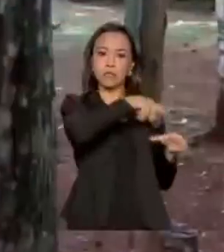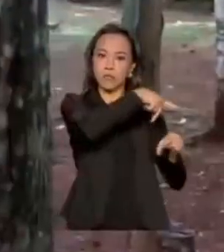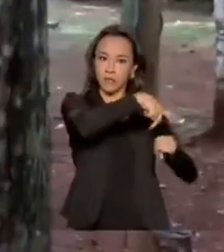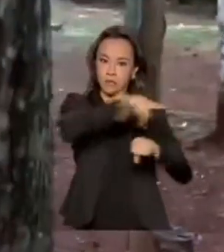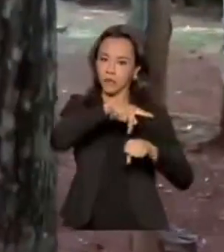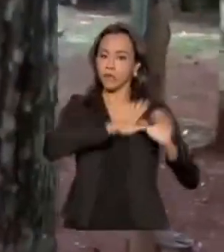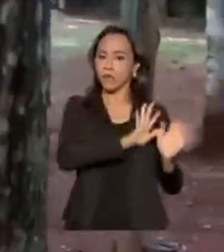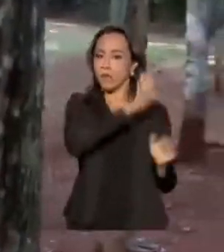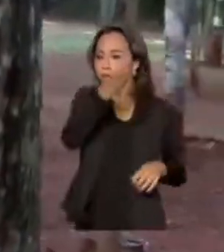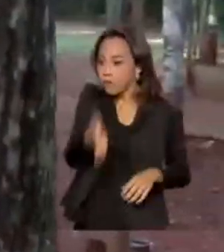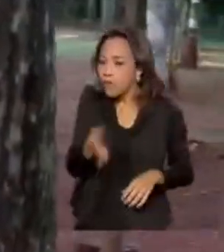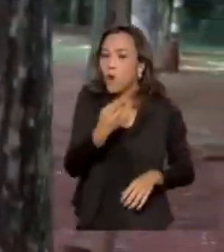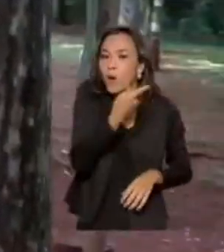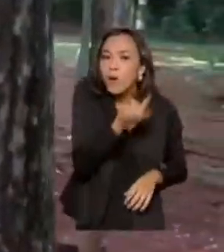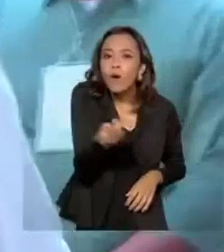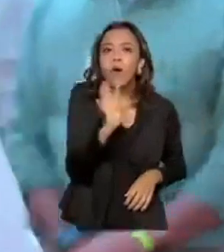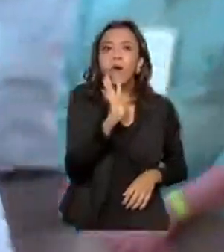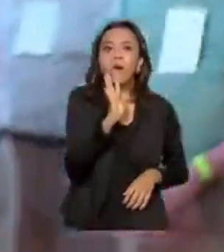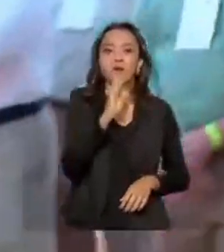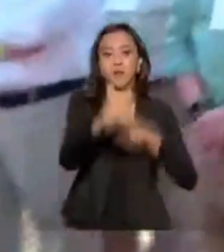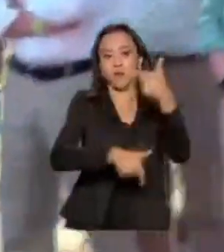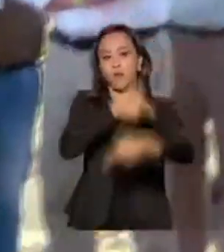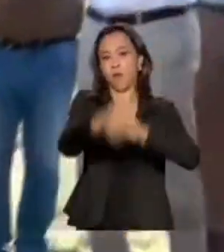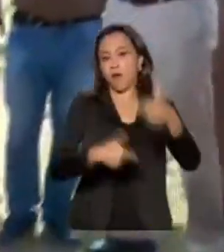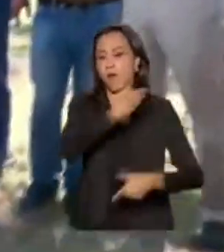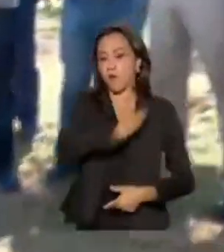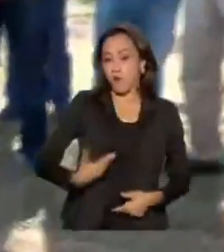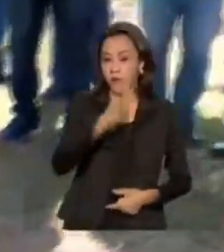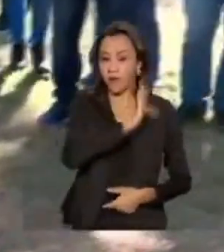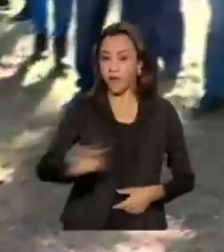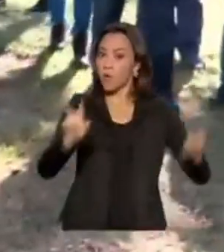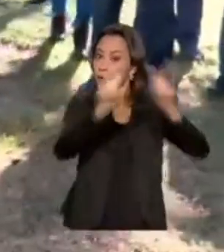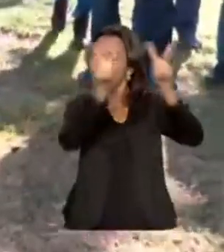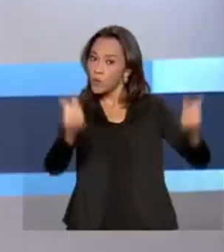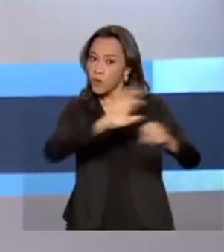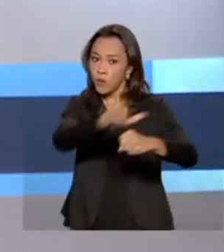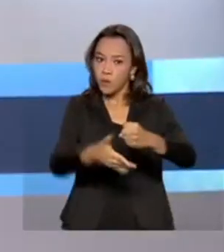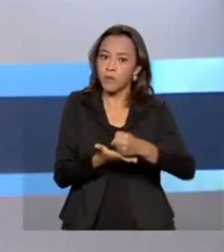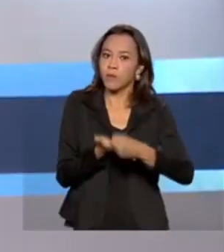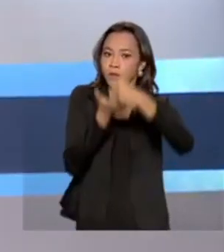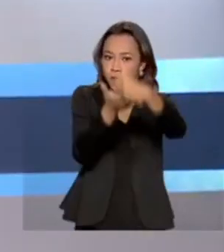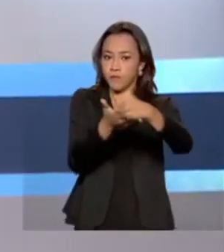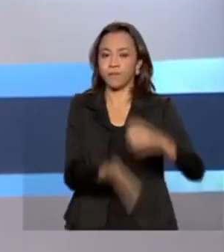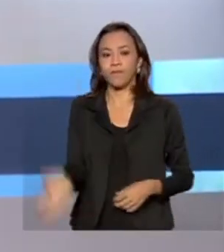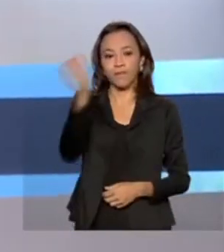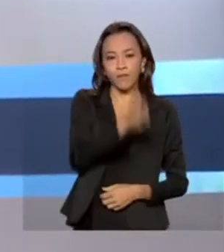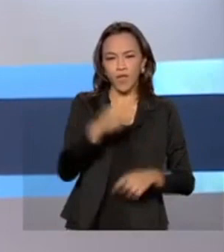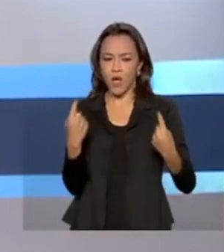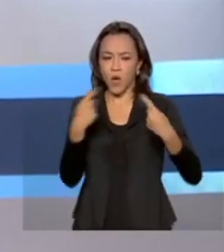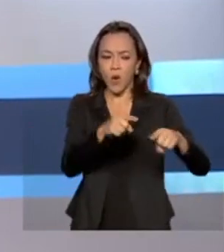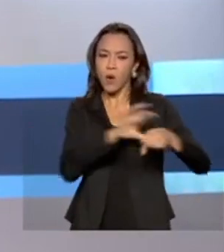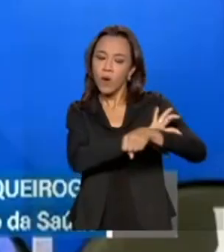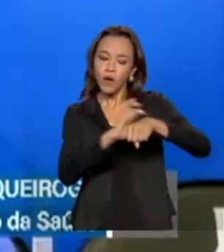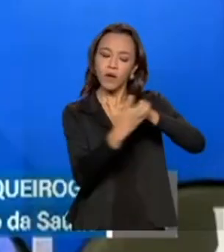amazônica conhecer o trabalho realizado pelo governo federal a favor da sustentabilidade. Combate à Covid-19.